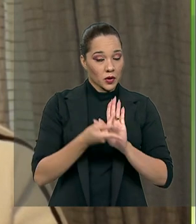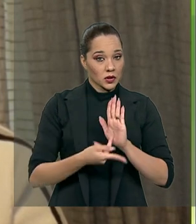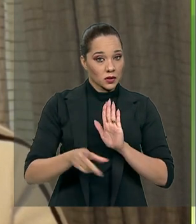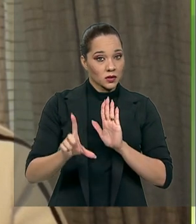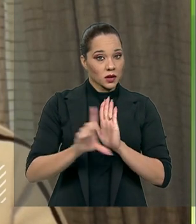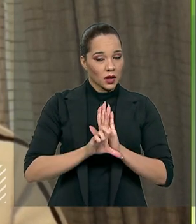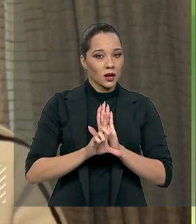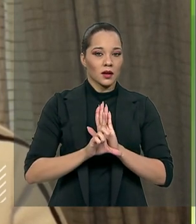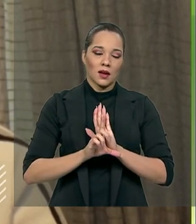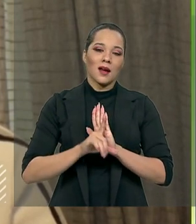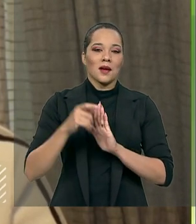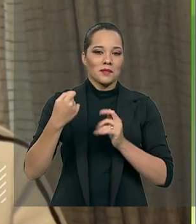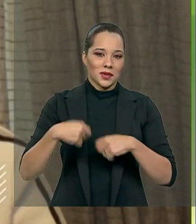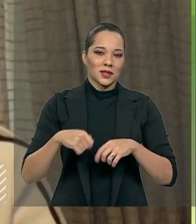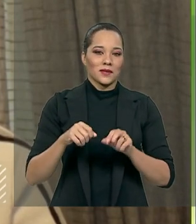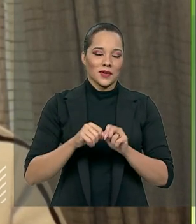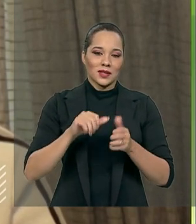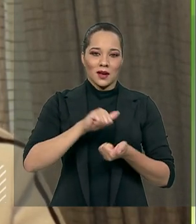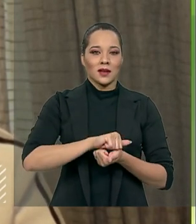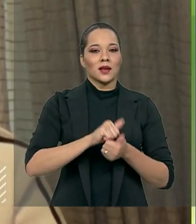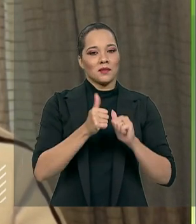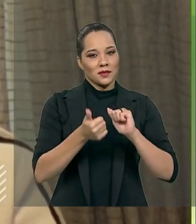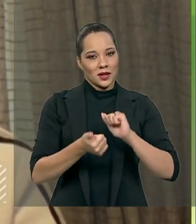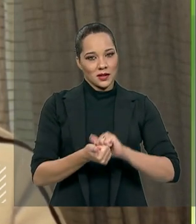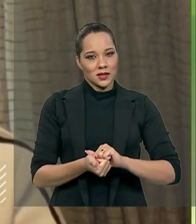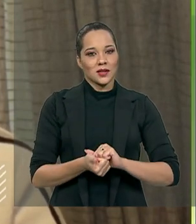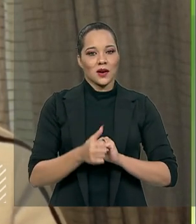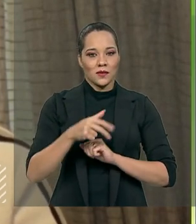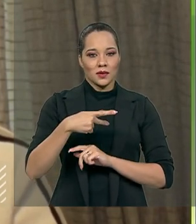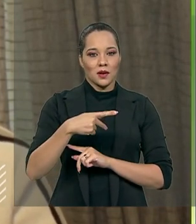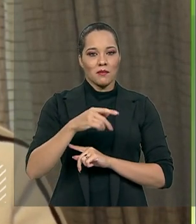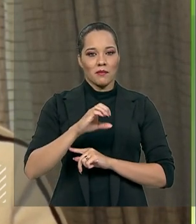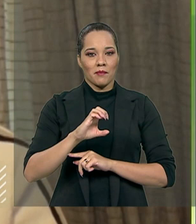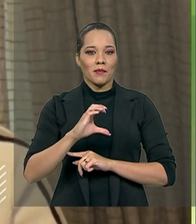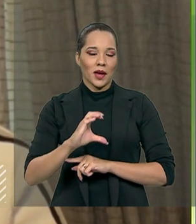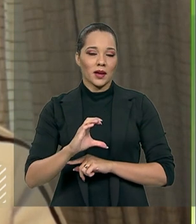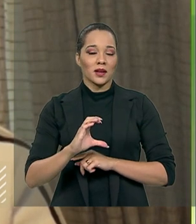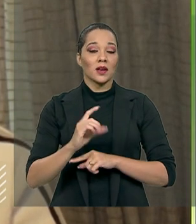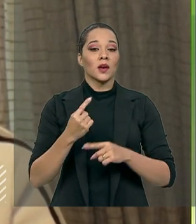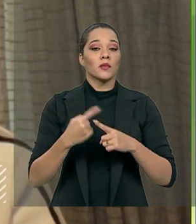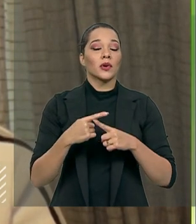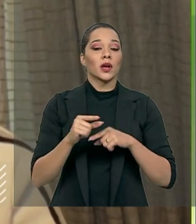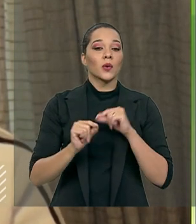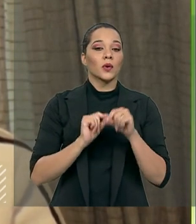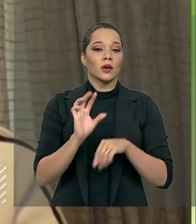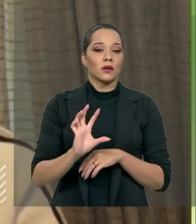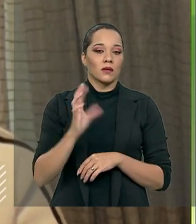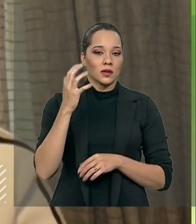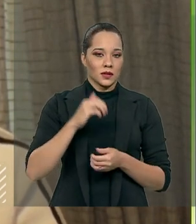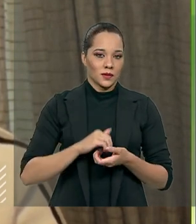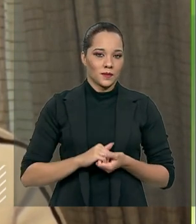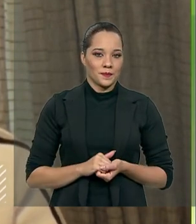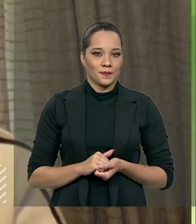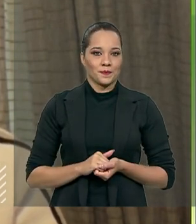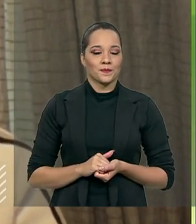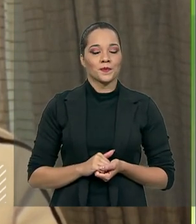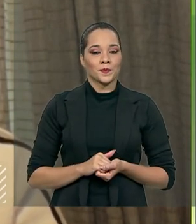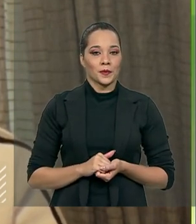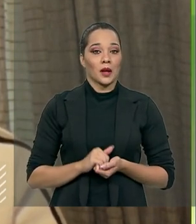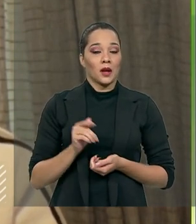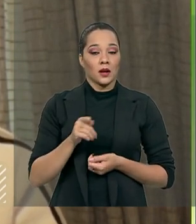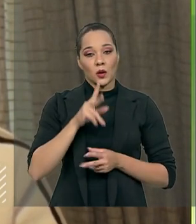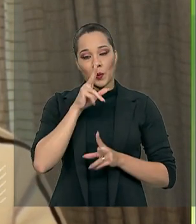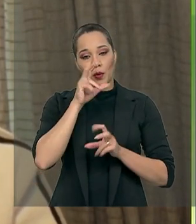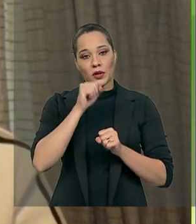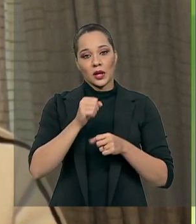lei, eles vão precisar fazer adequações nas PECs, porque o que na verdade aconteceu é que o